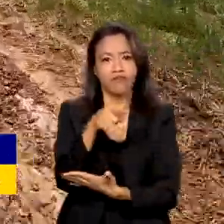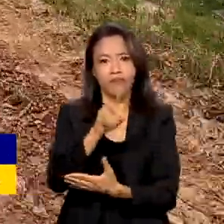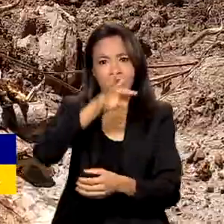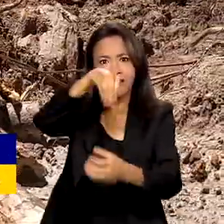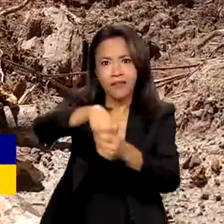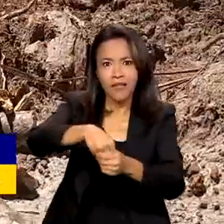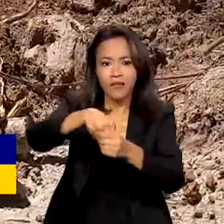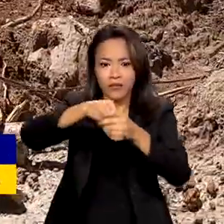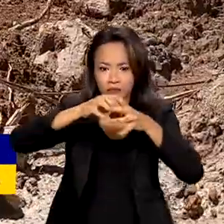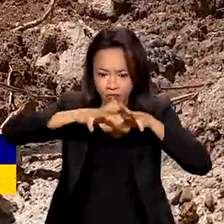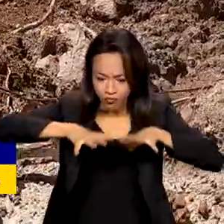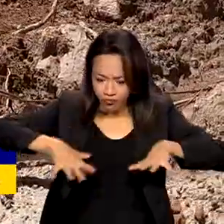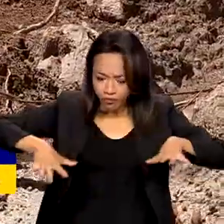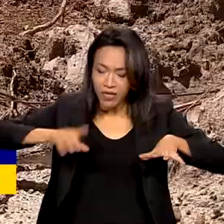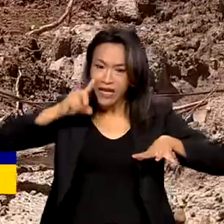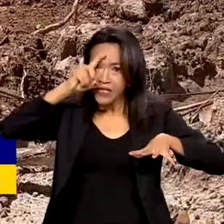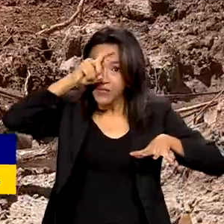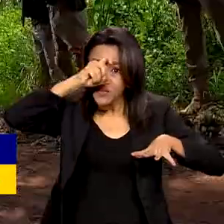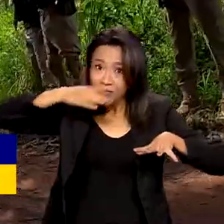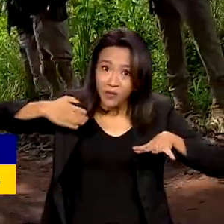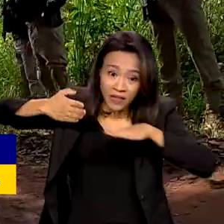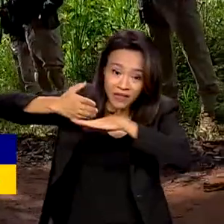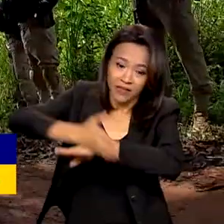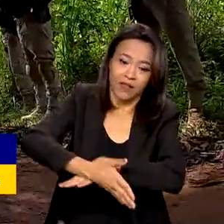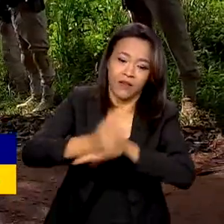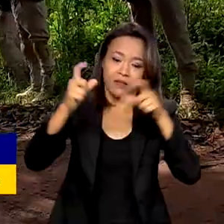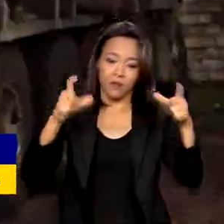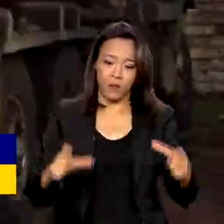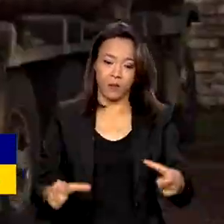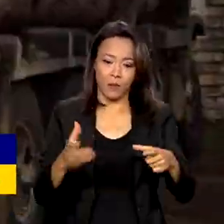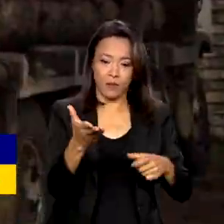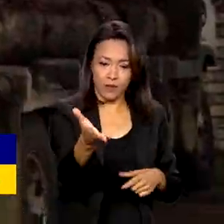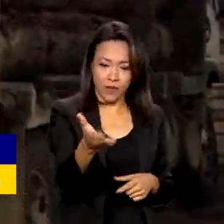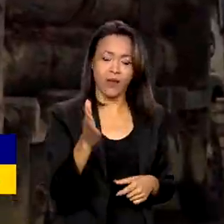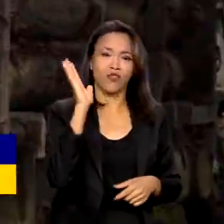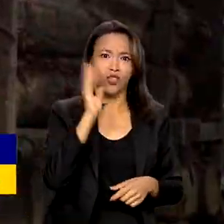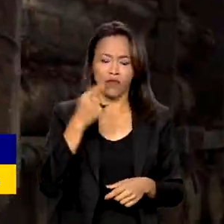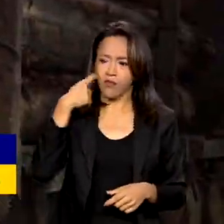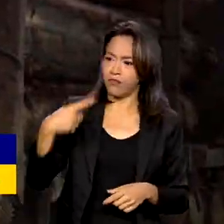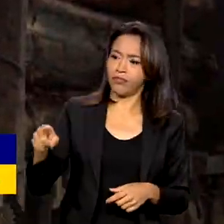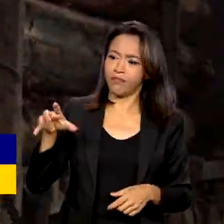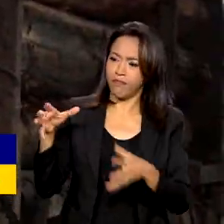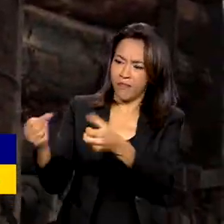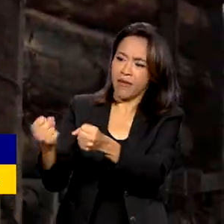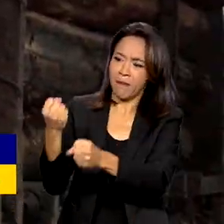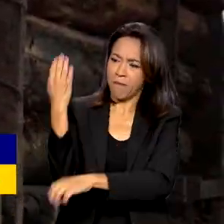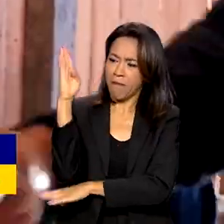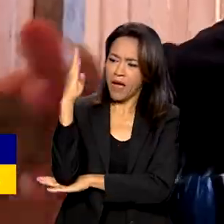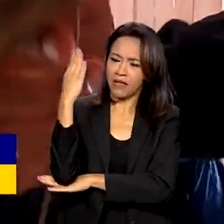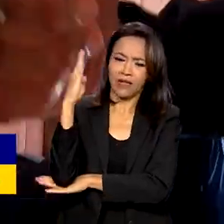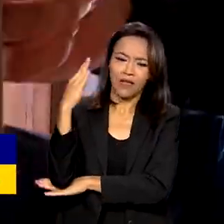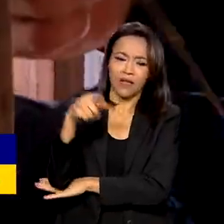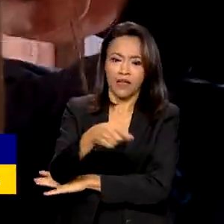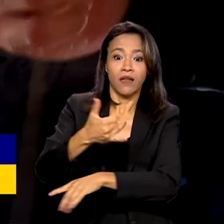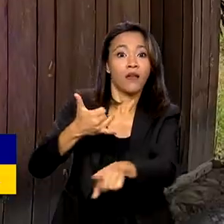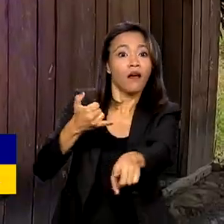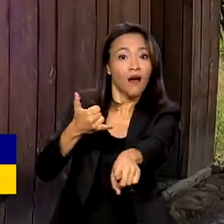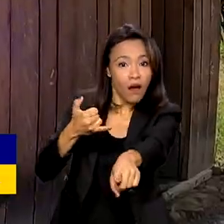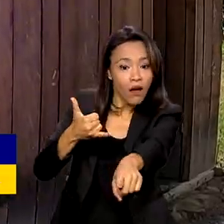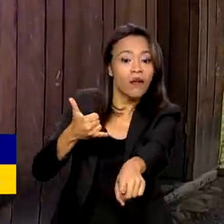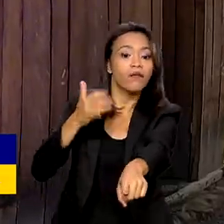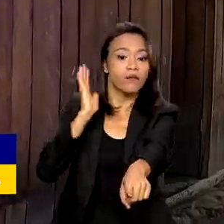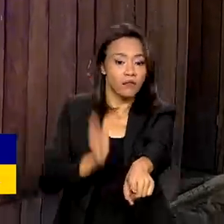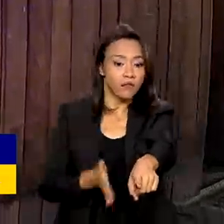floresta, onde o acesso é mais difícil. Na operação, já foram apreendidas madeira irregular e armas, e